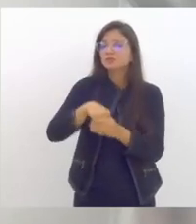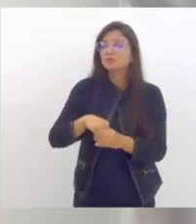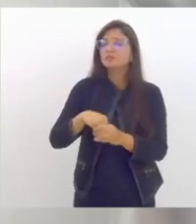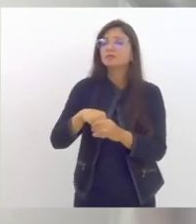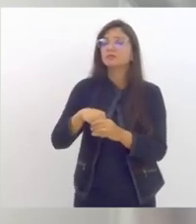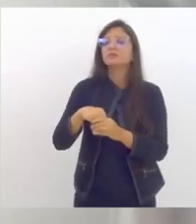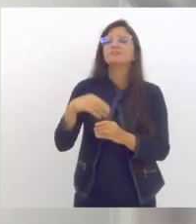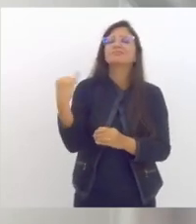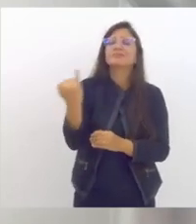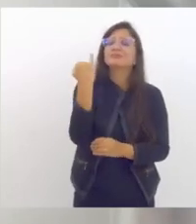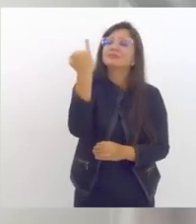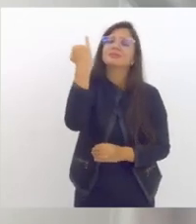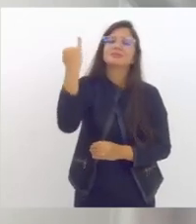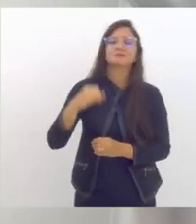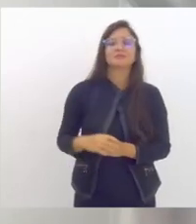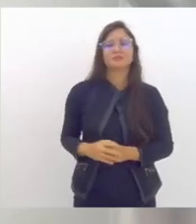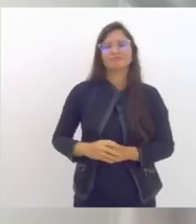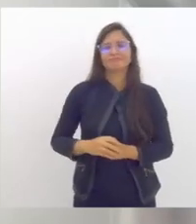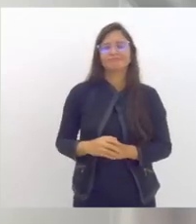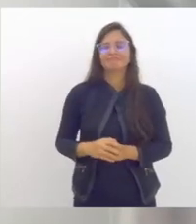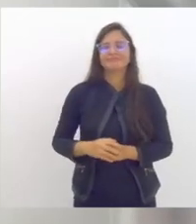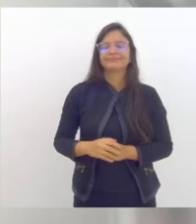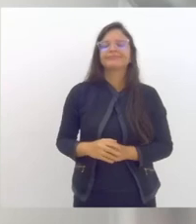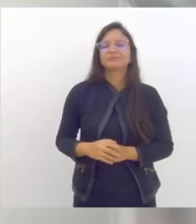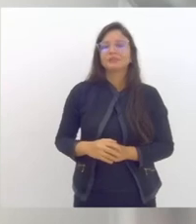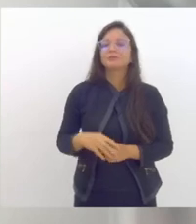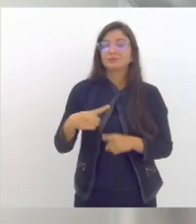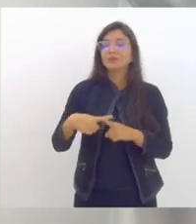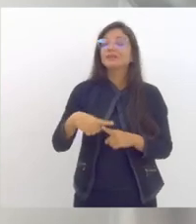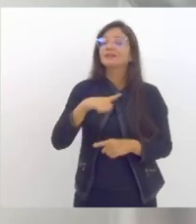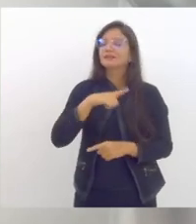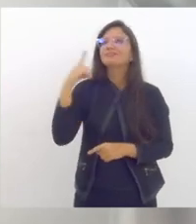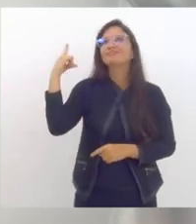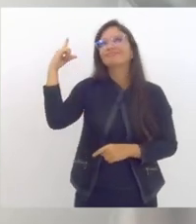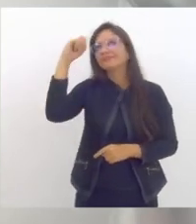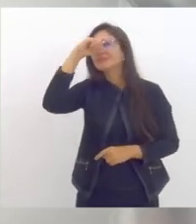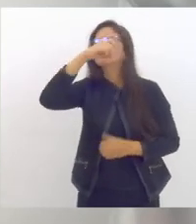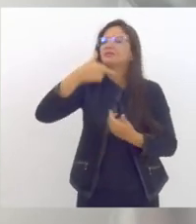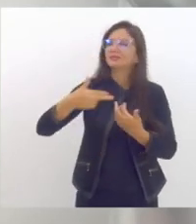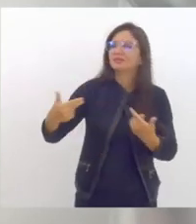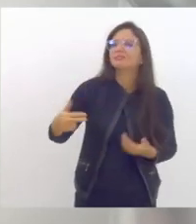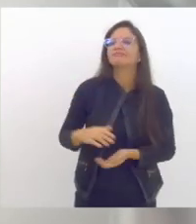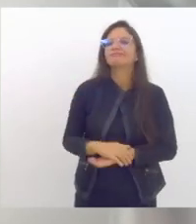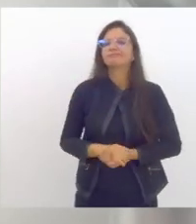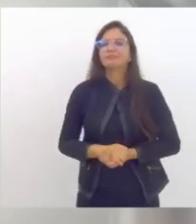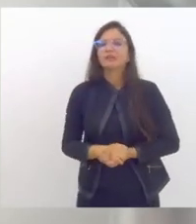muito com isso que é um desafio mas que não é só isso tem que ter uma política